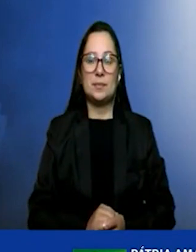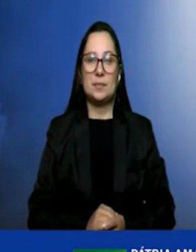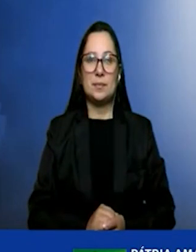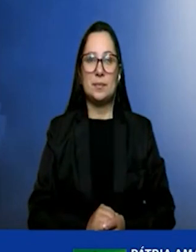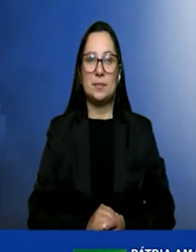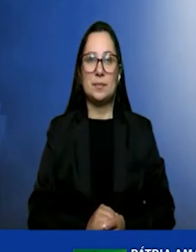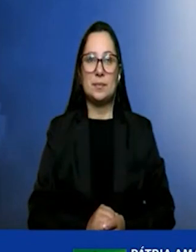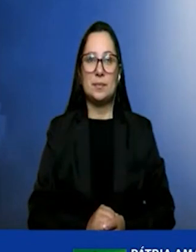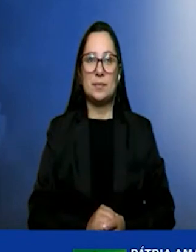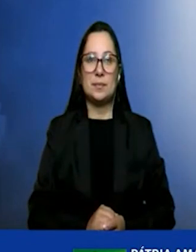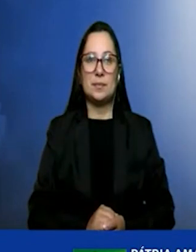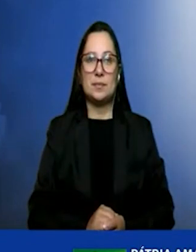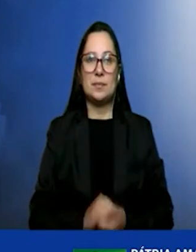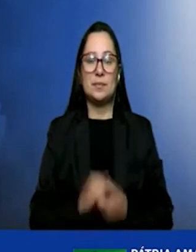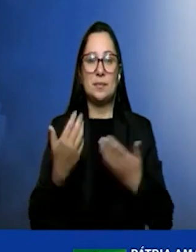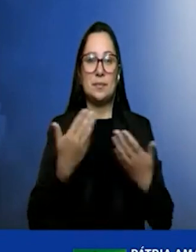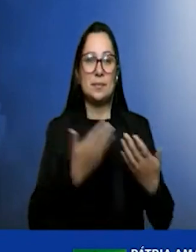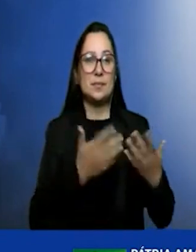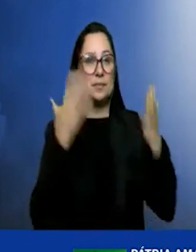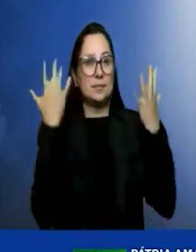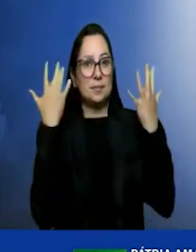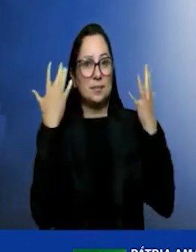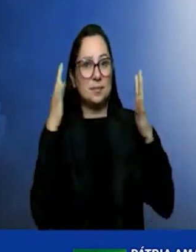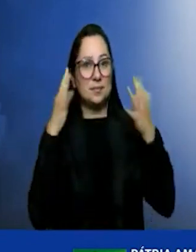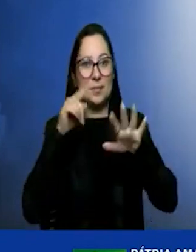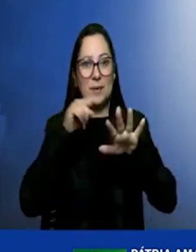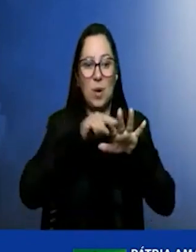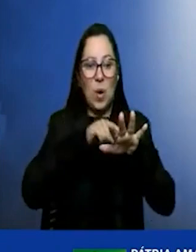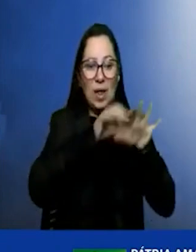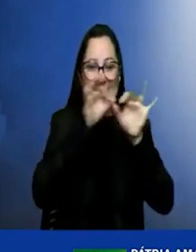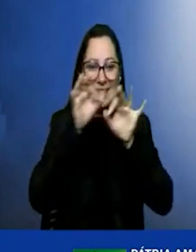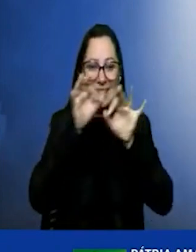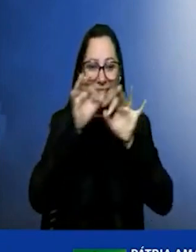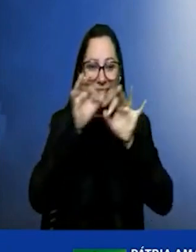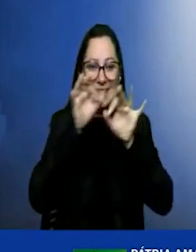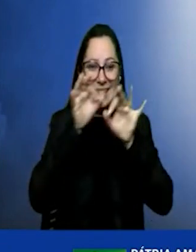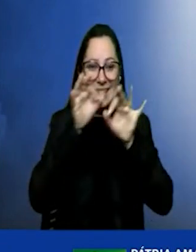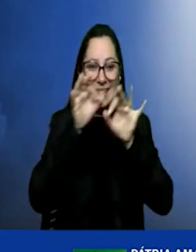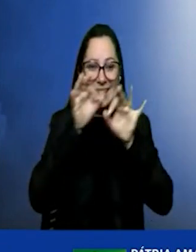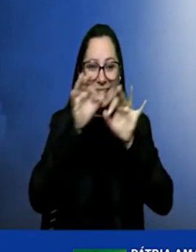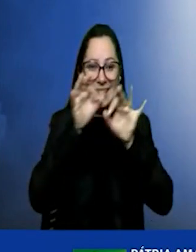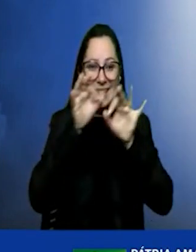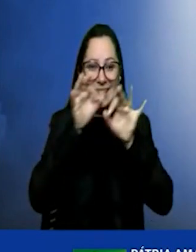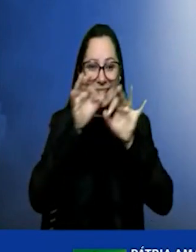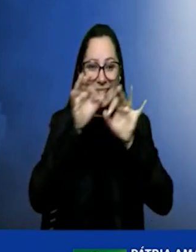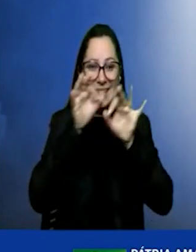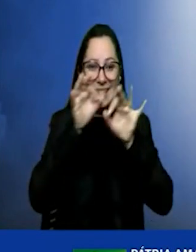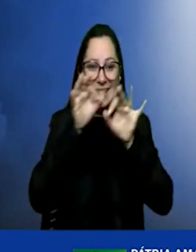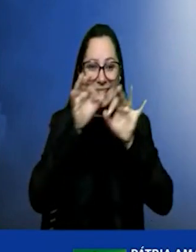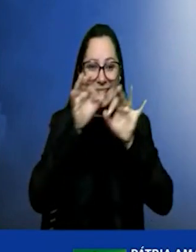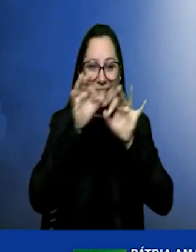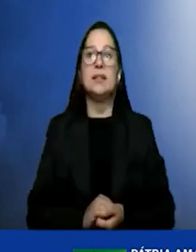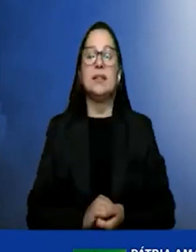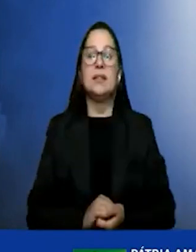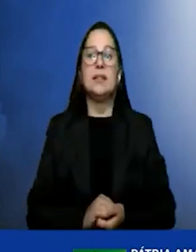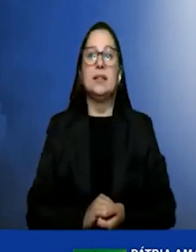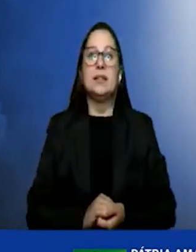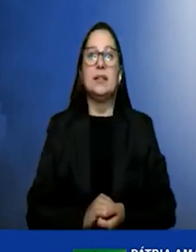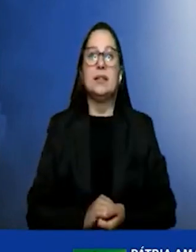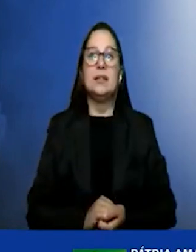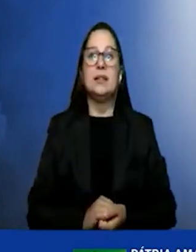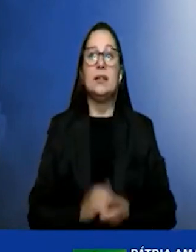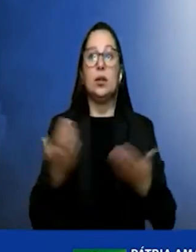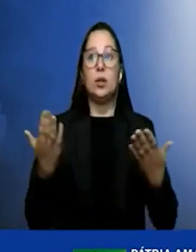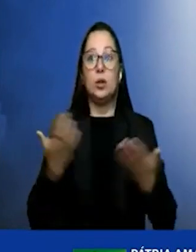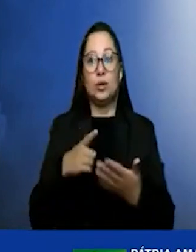Jovem, parabéns pela disciplina do horário. Primeiro, obrigado. Duas contribuições. É óbvio que nós temos hoje baterias